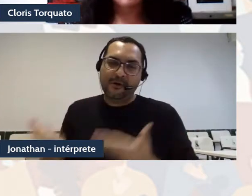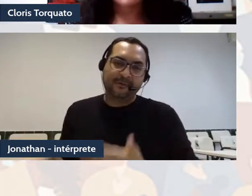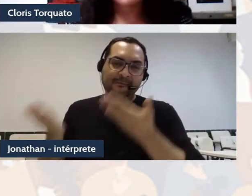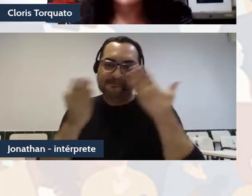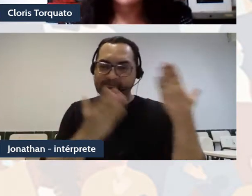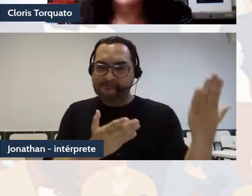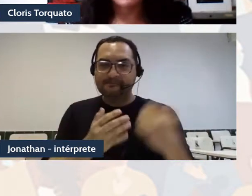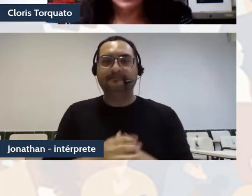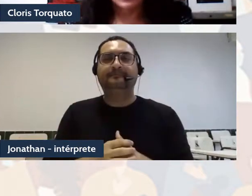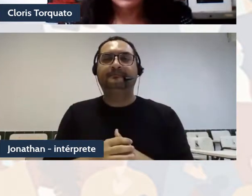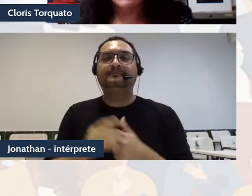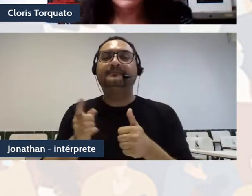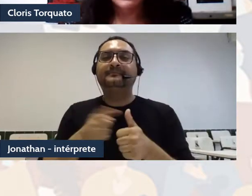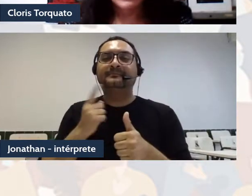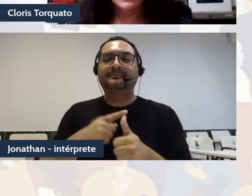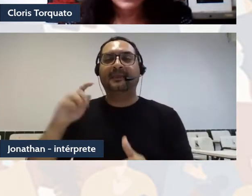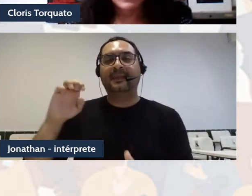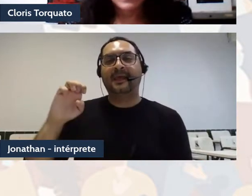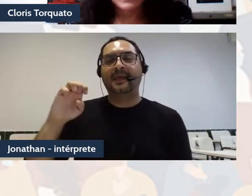do Emmanuel.